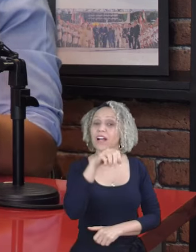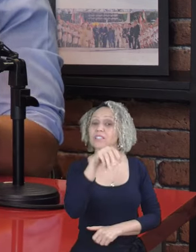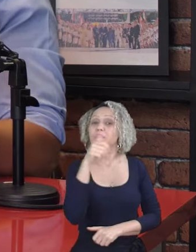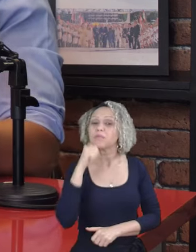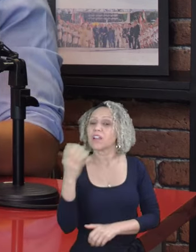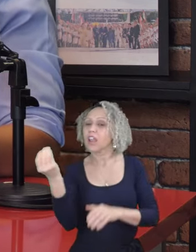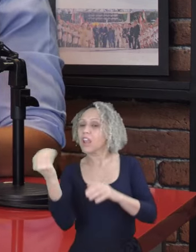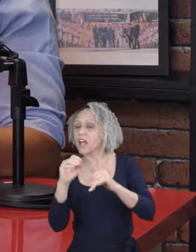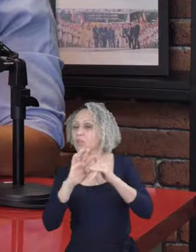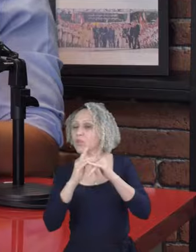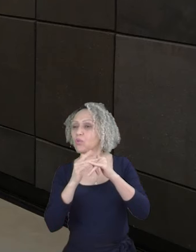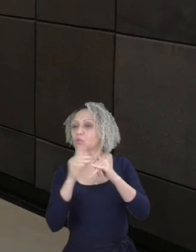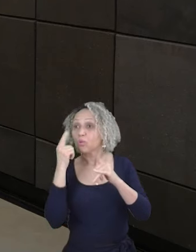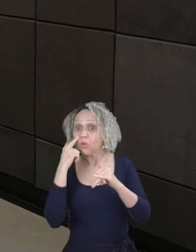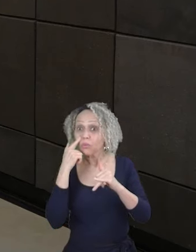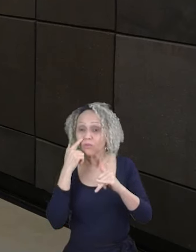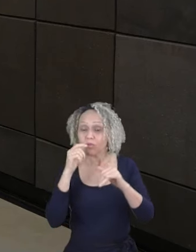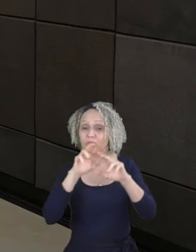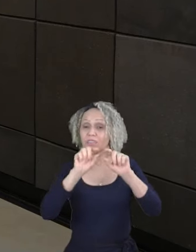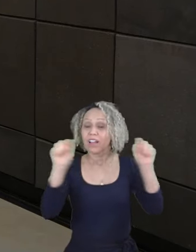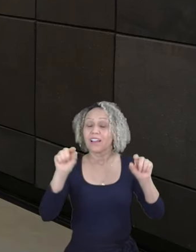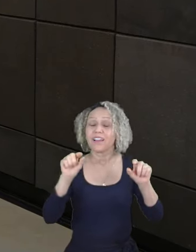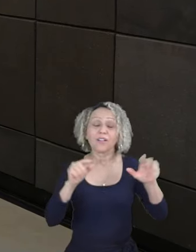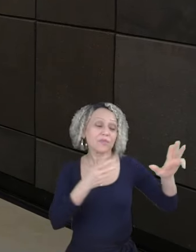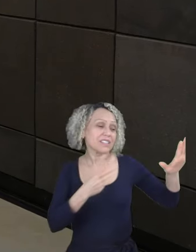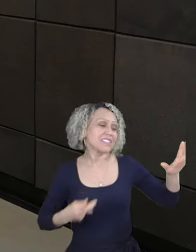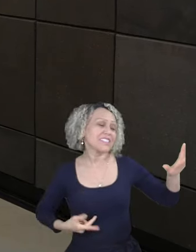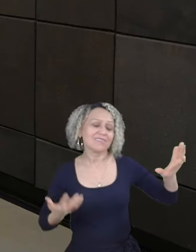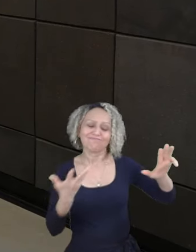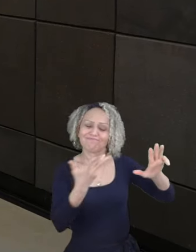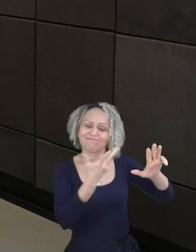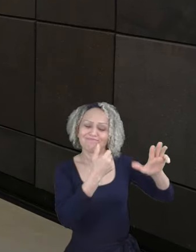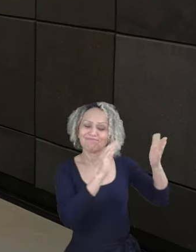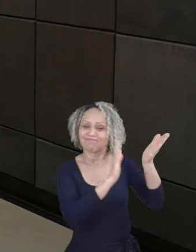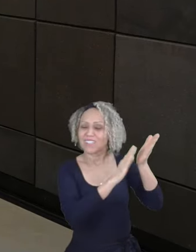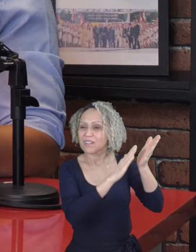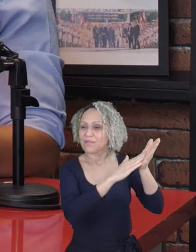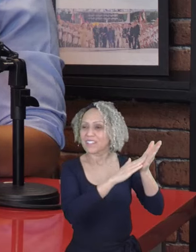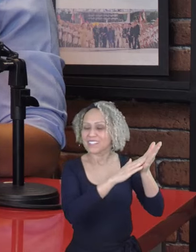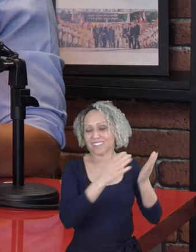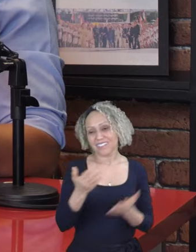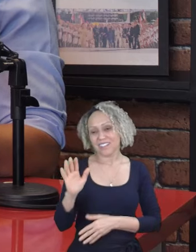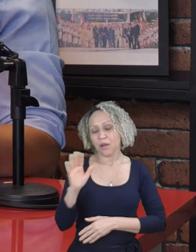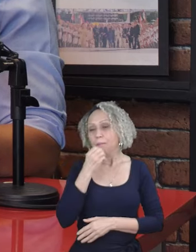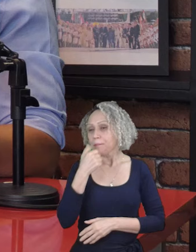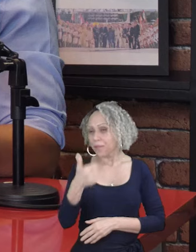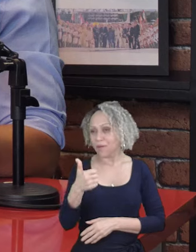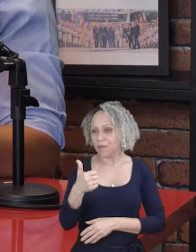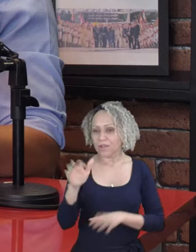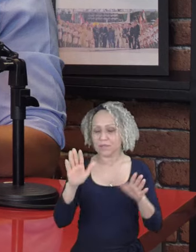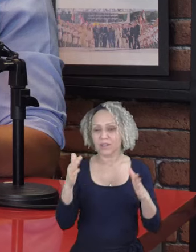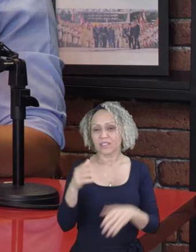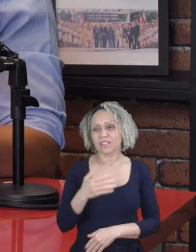para a gente lá no YouTube. Olha só, é um grande presidente. Parabéns, presidente Lula. Boa, Fátima. Agora eu me despeço de